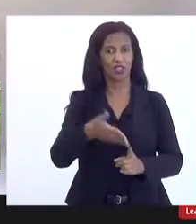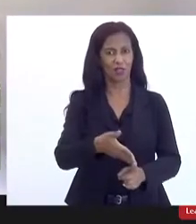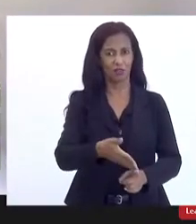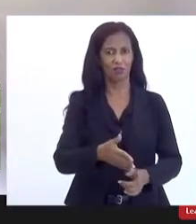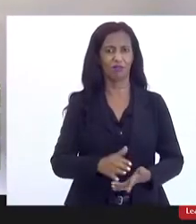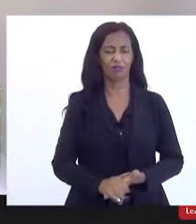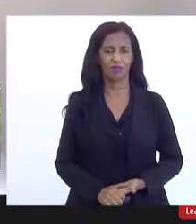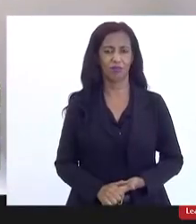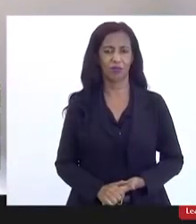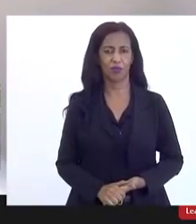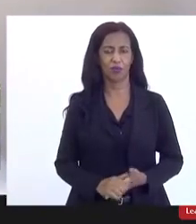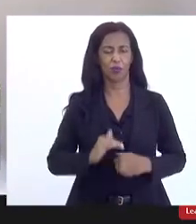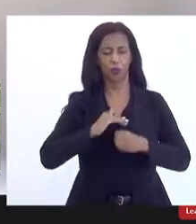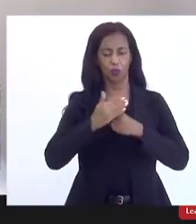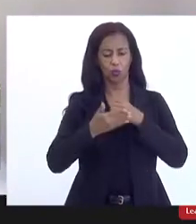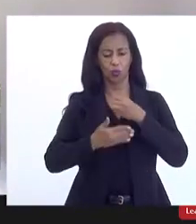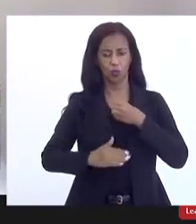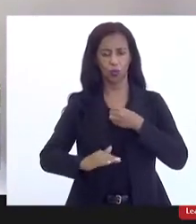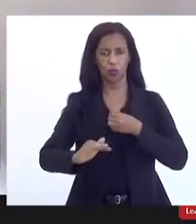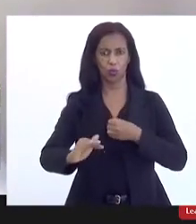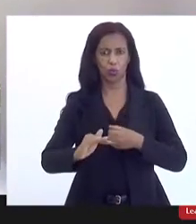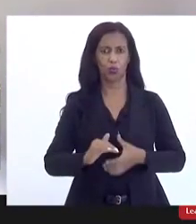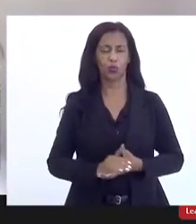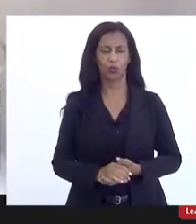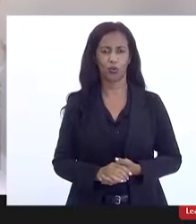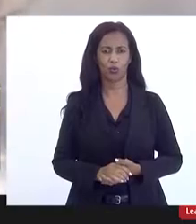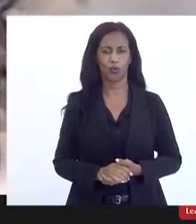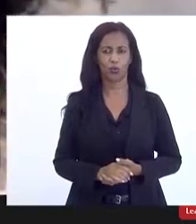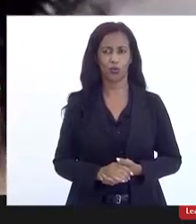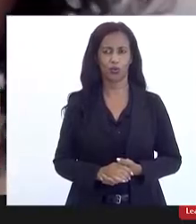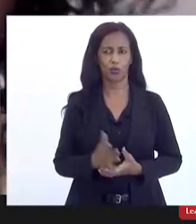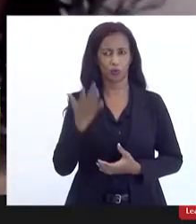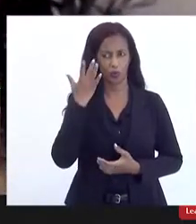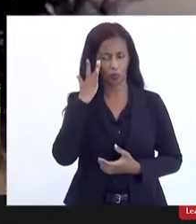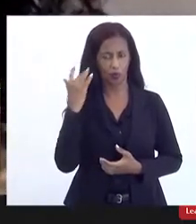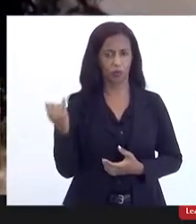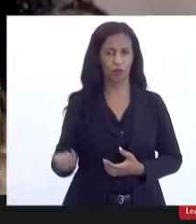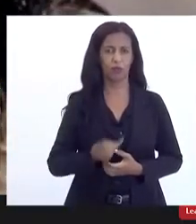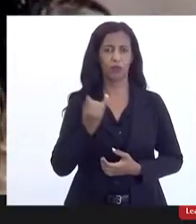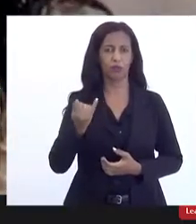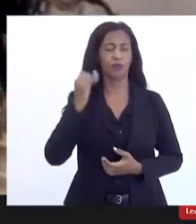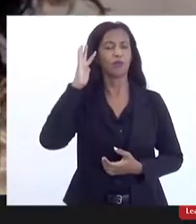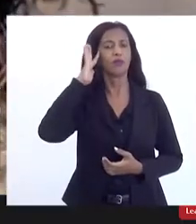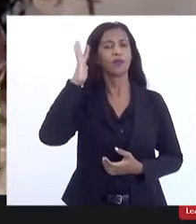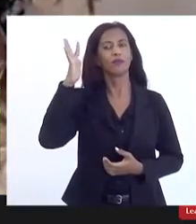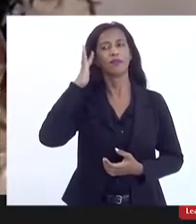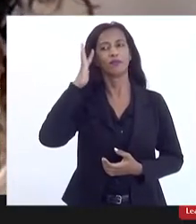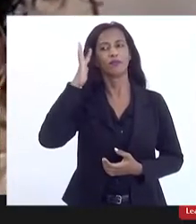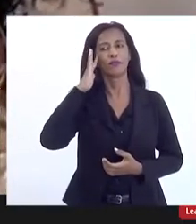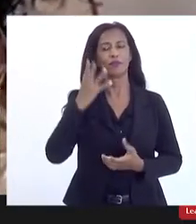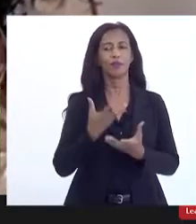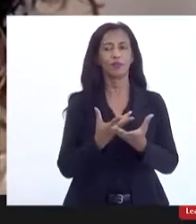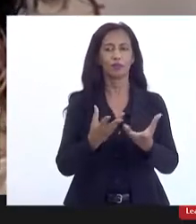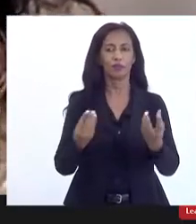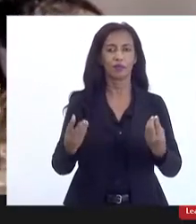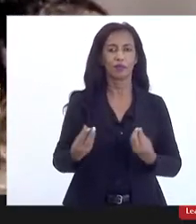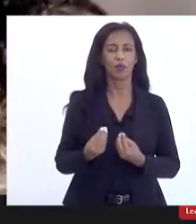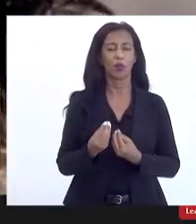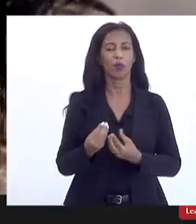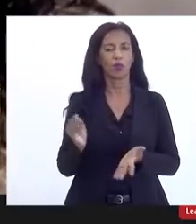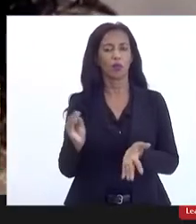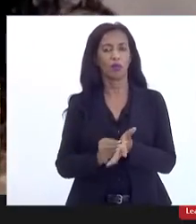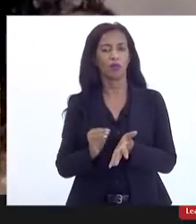do esgotamento sanitário e acho que é importante refletir que muito do não